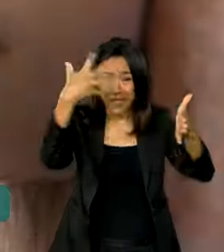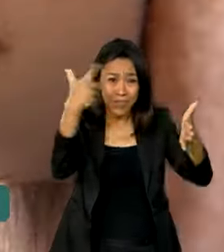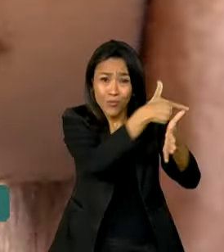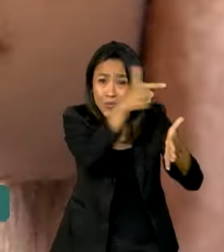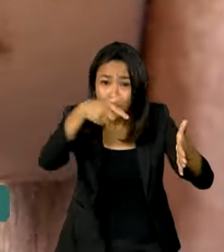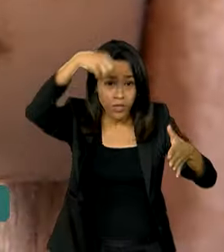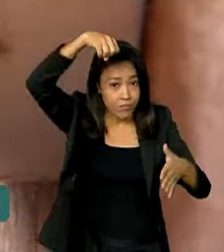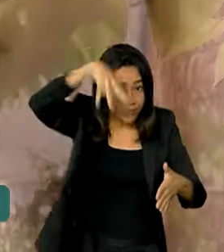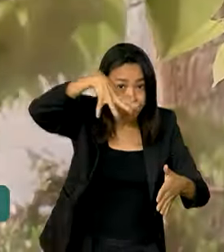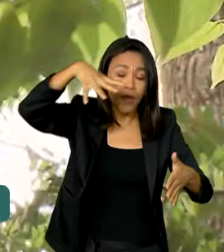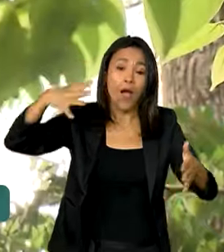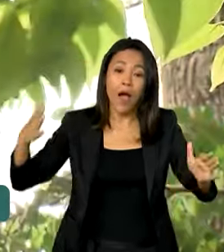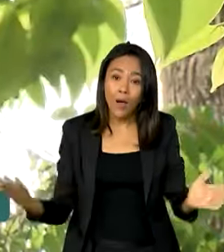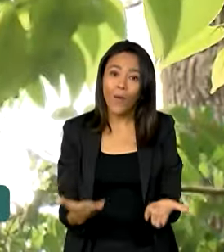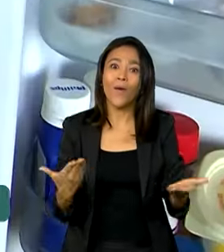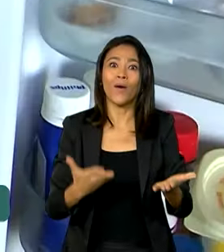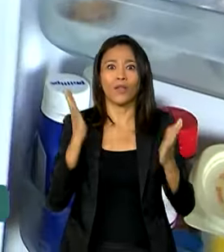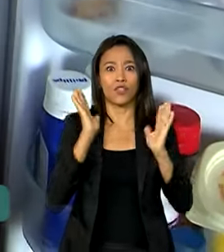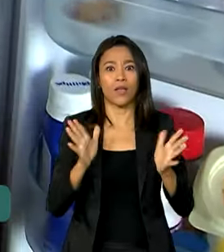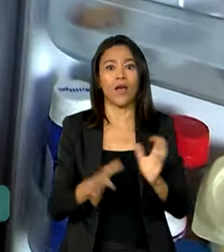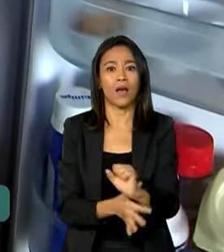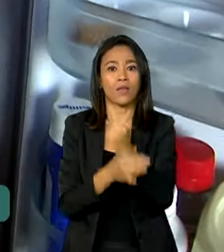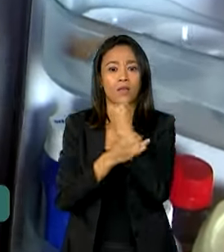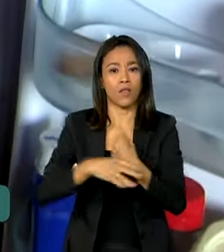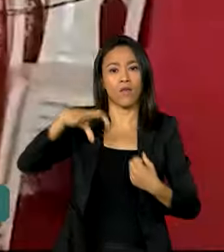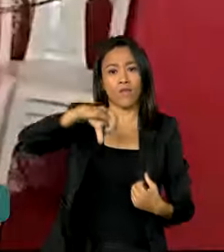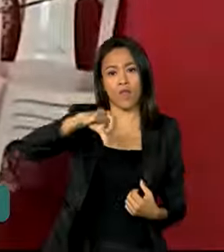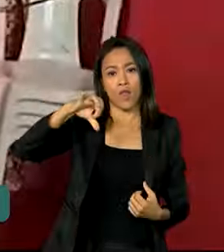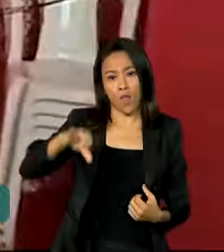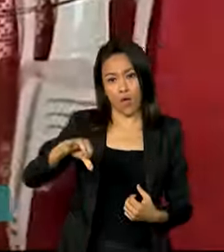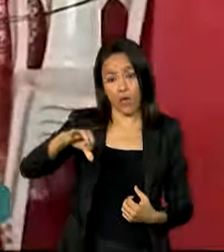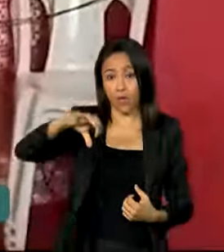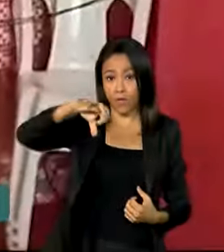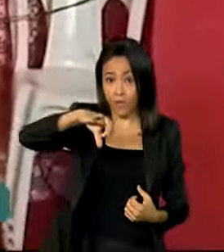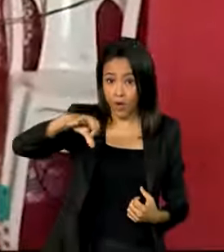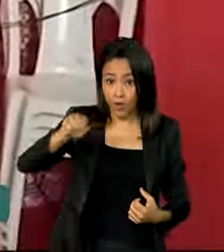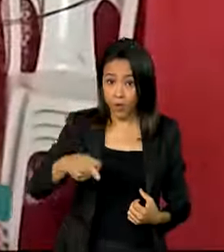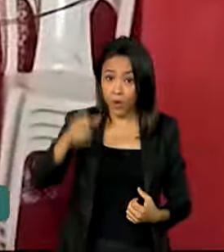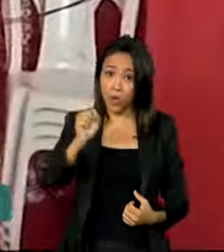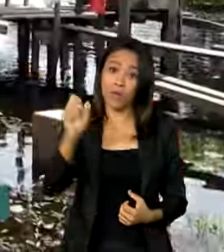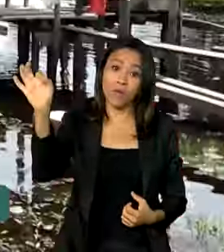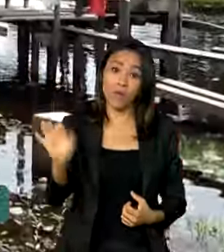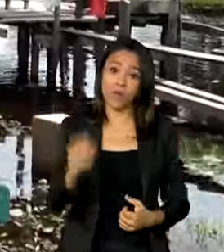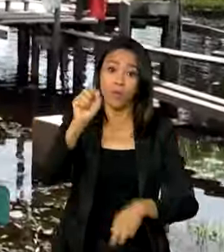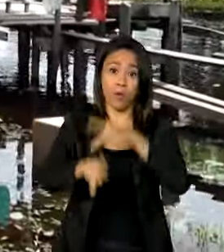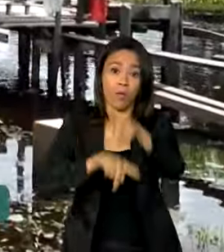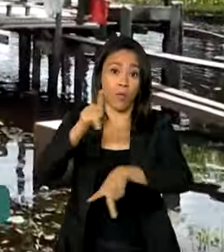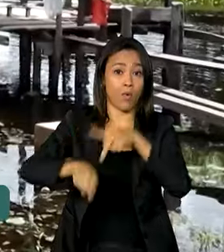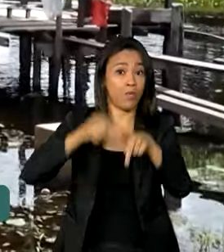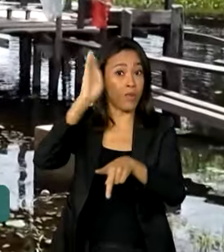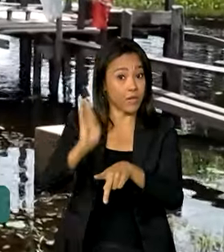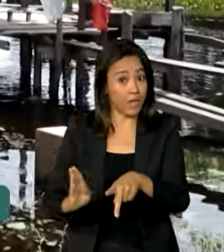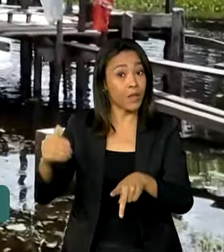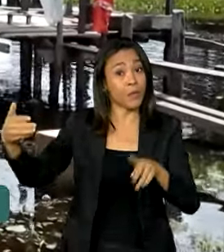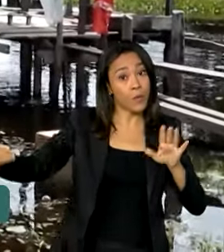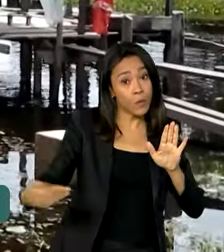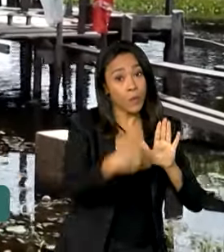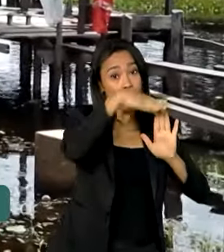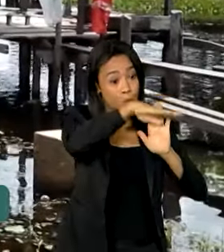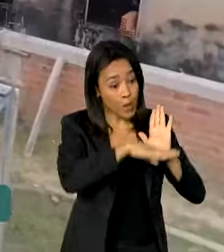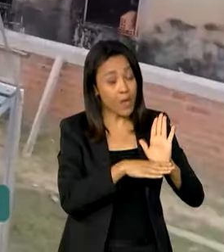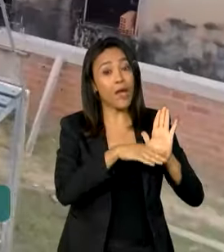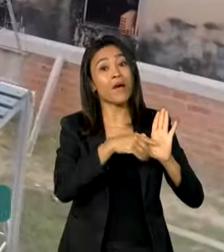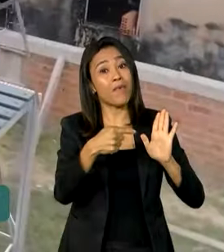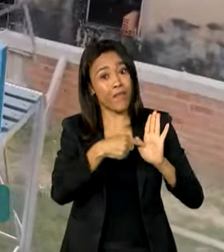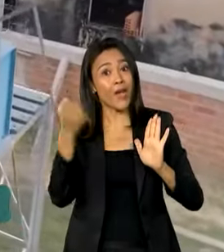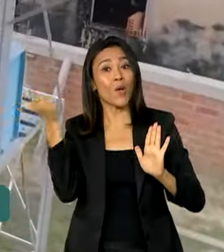elétrica assegurada a 99,8% da população brasileira, o programa está próximo de alcançar